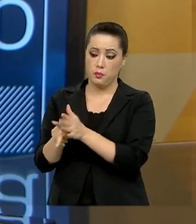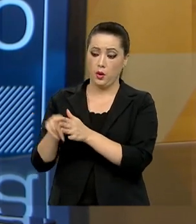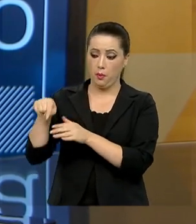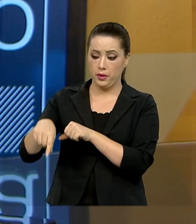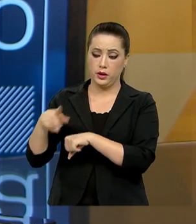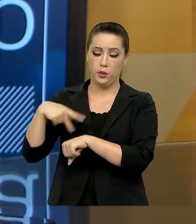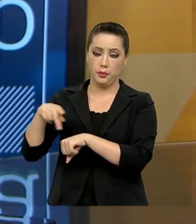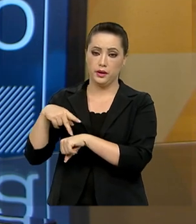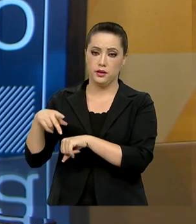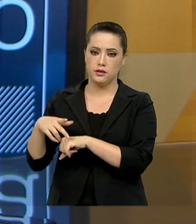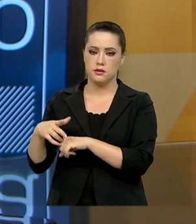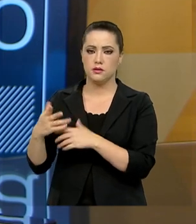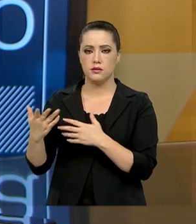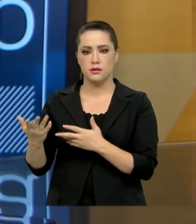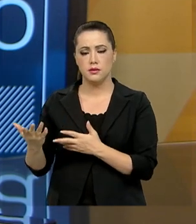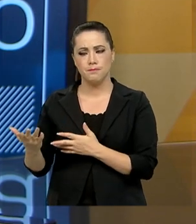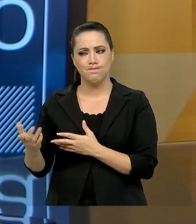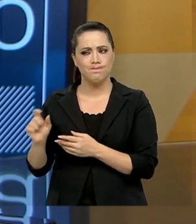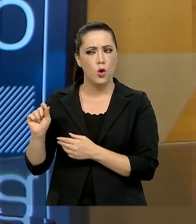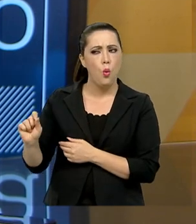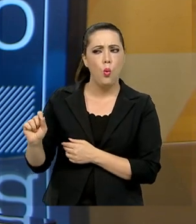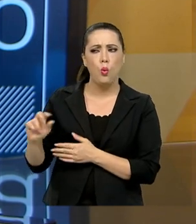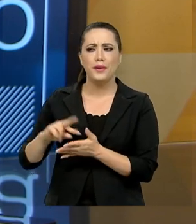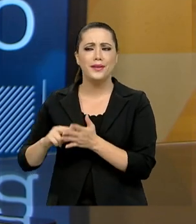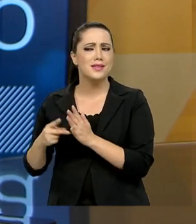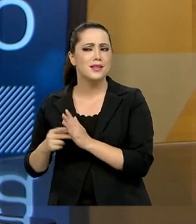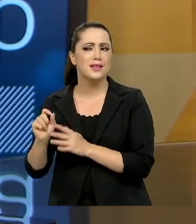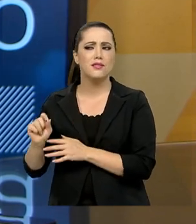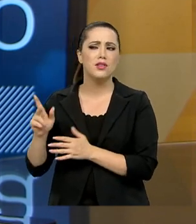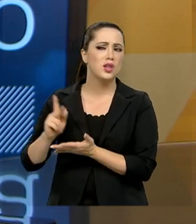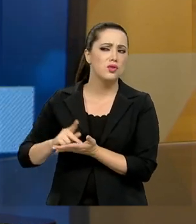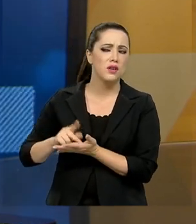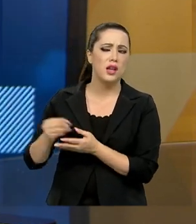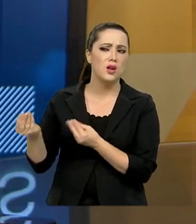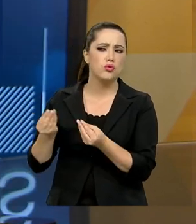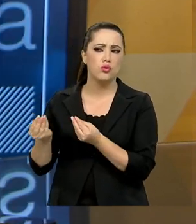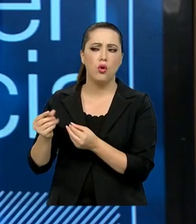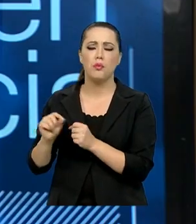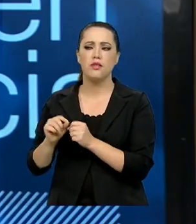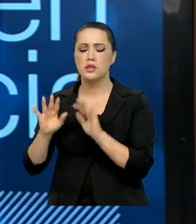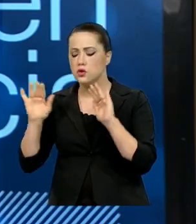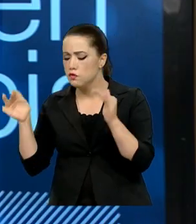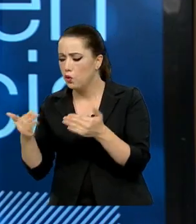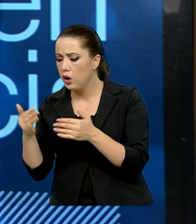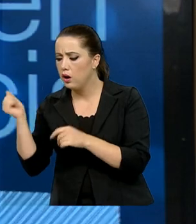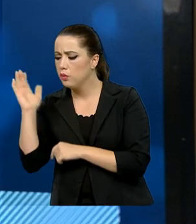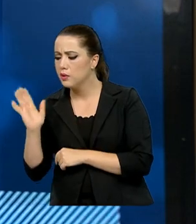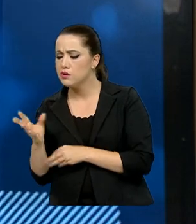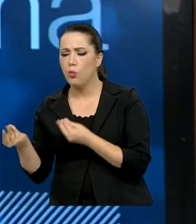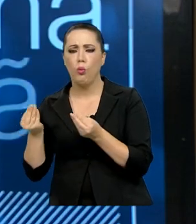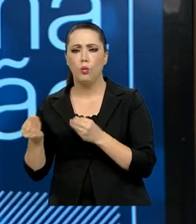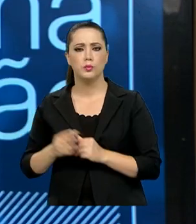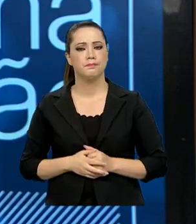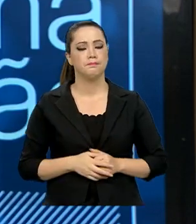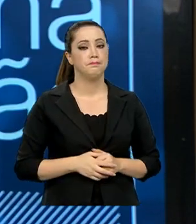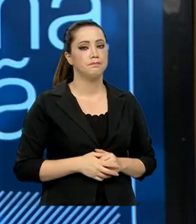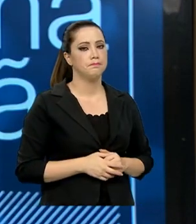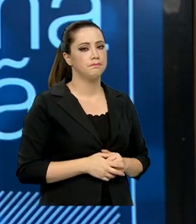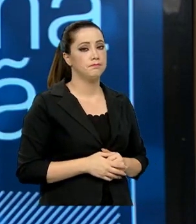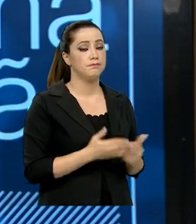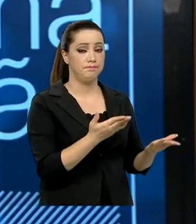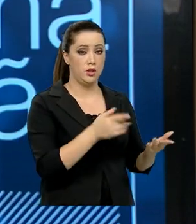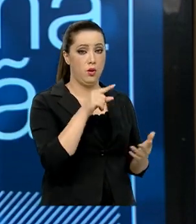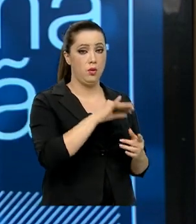essa a fala do senhor. O que significa isso na prática? Olha, na prática, significa o seguinte, nós temos na CAPES, a CAPES é